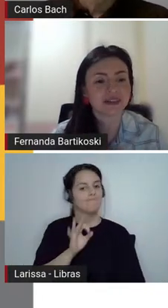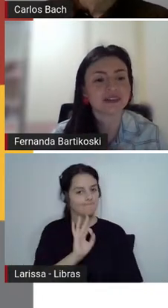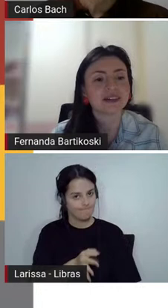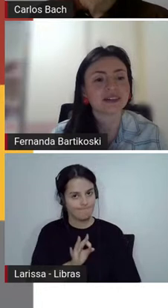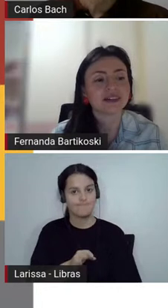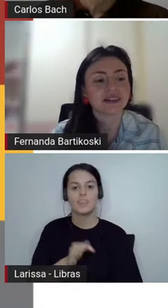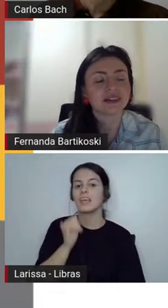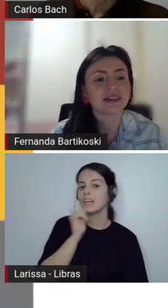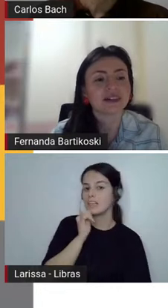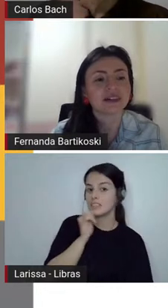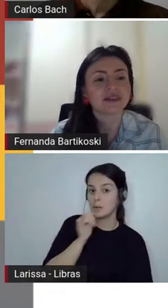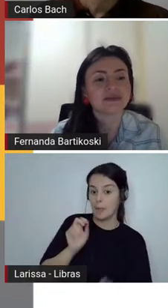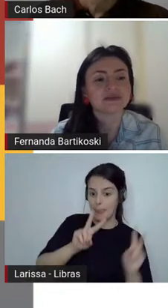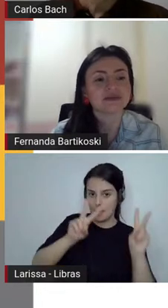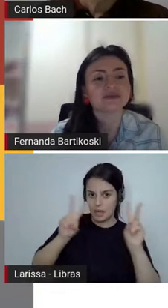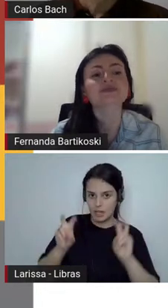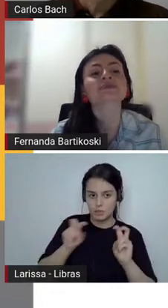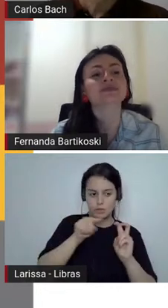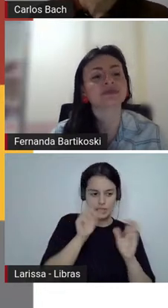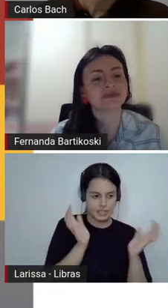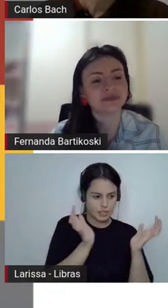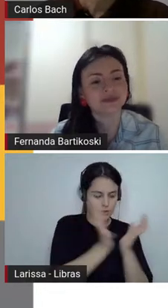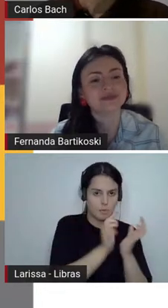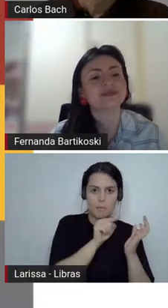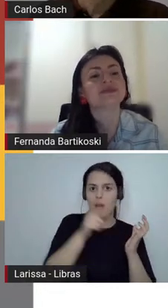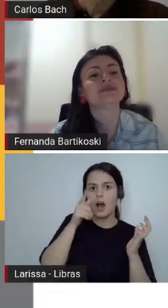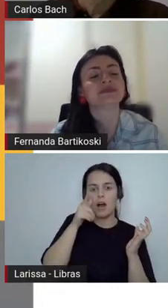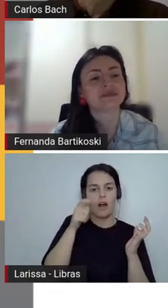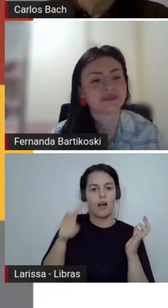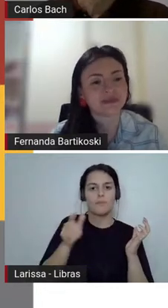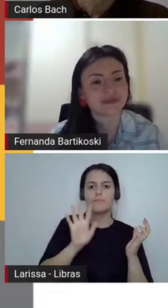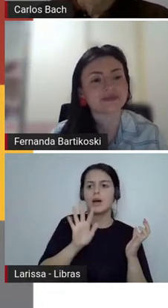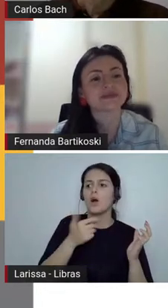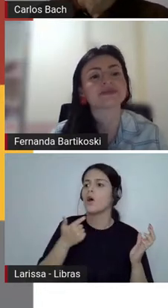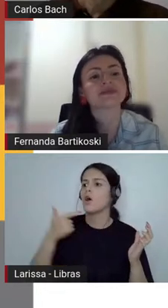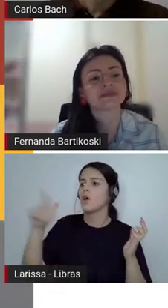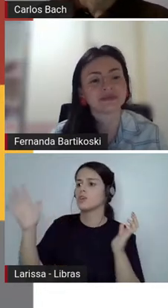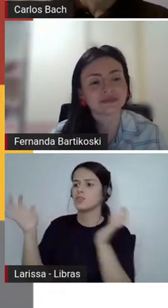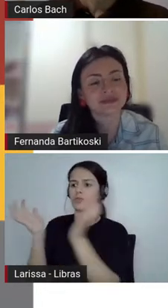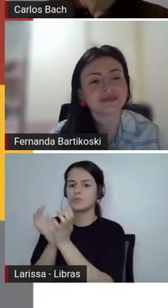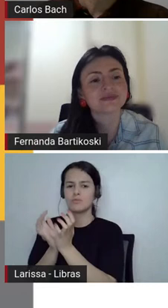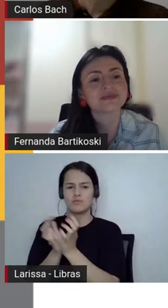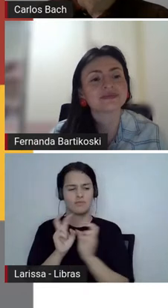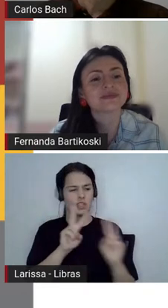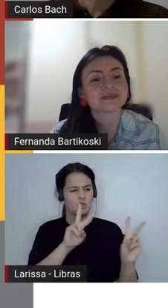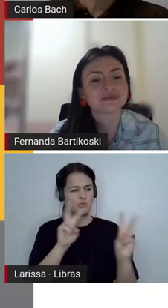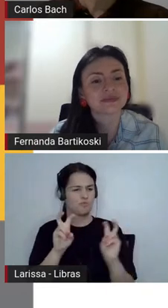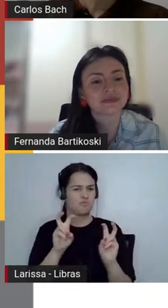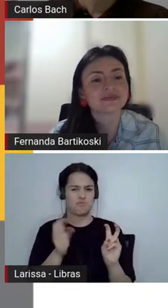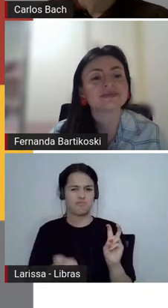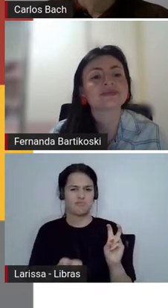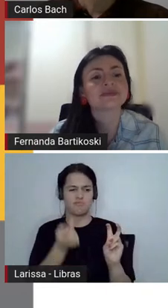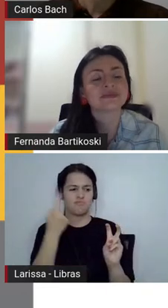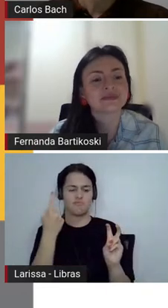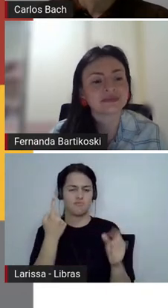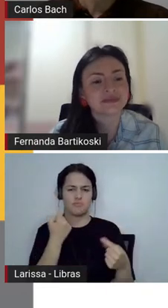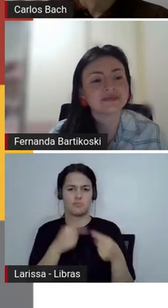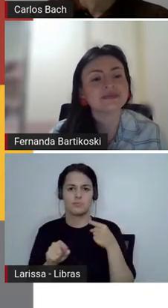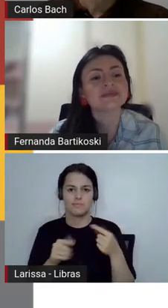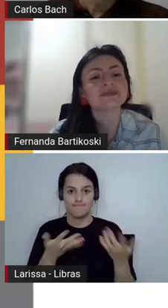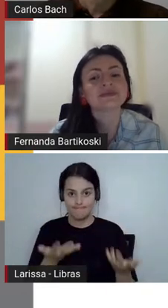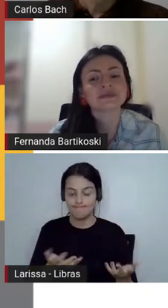fundo para uma turma não vai calar para outra, não vai fazer sentido para outra, mas tem outras questões que eu posso